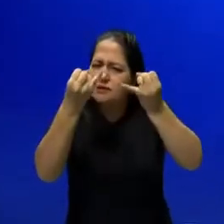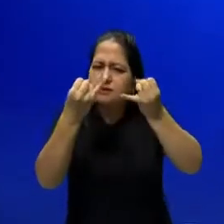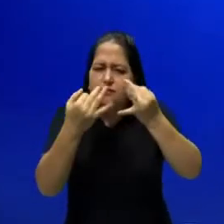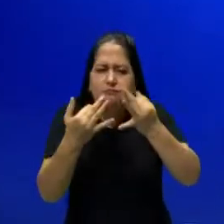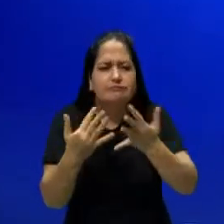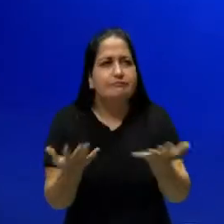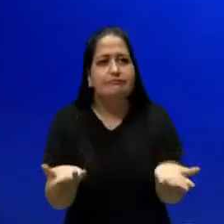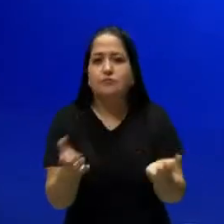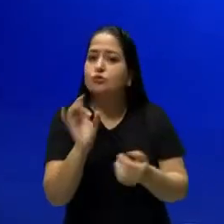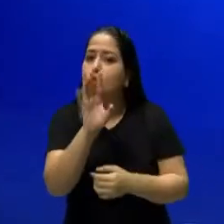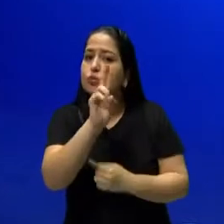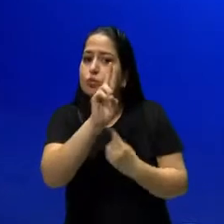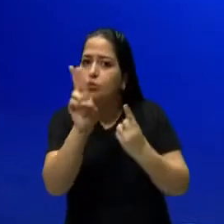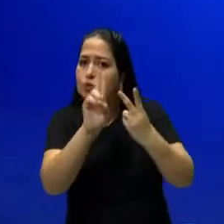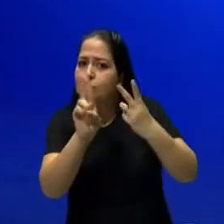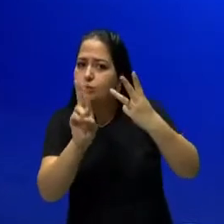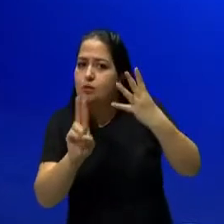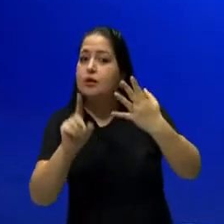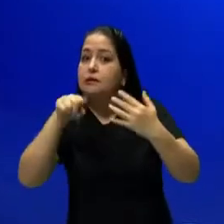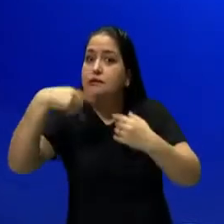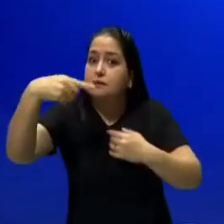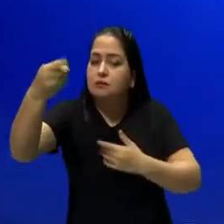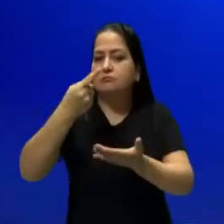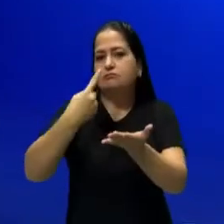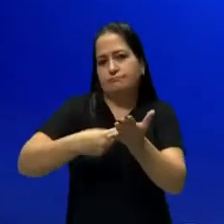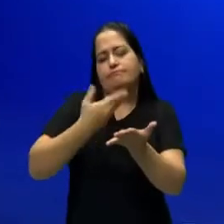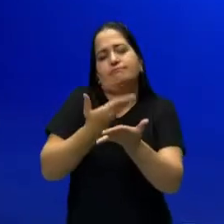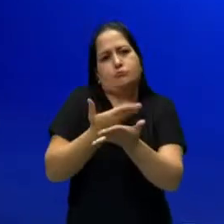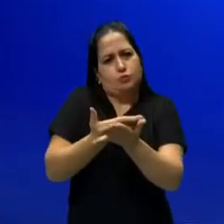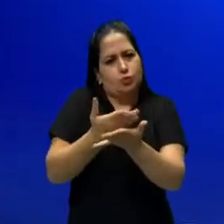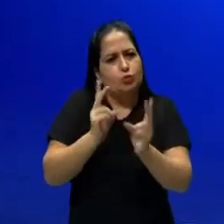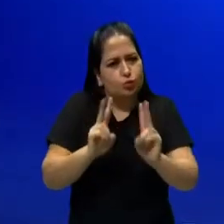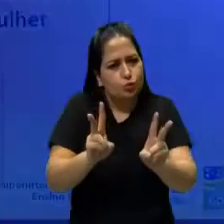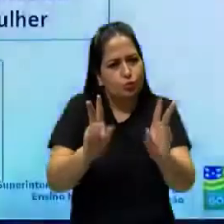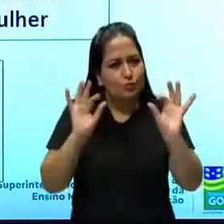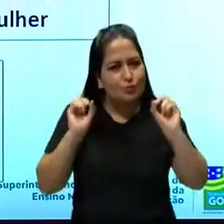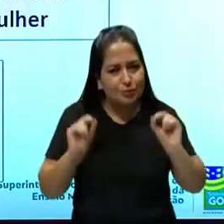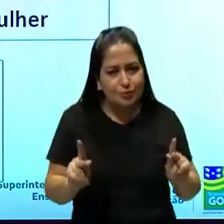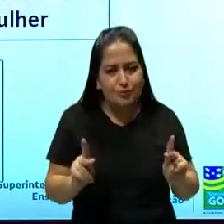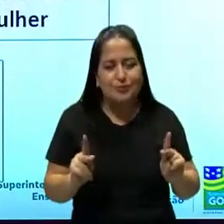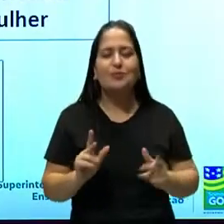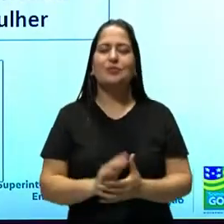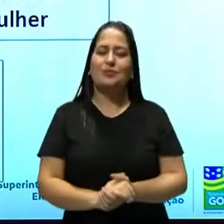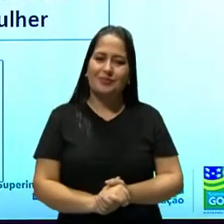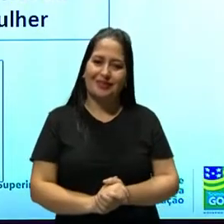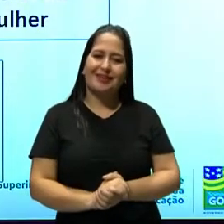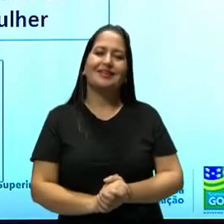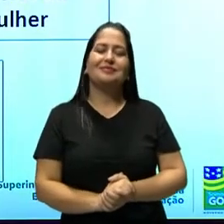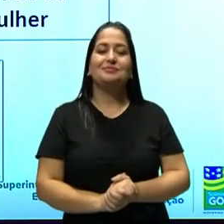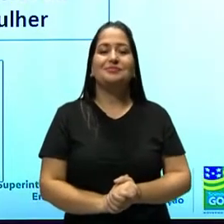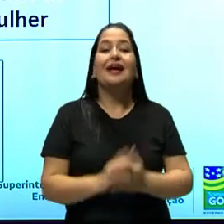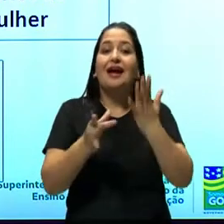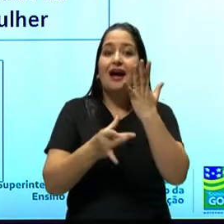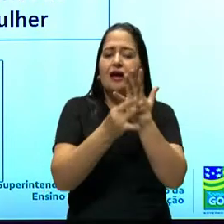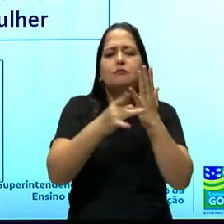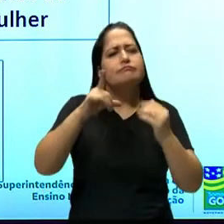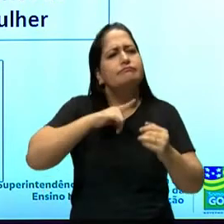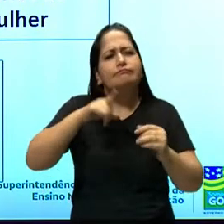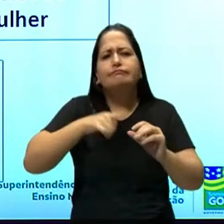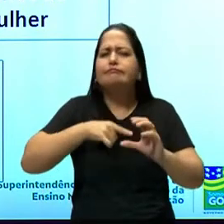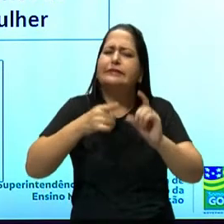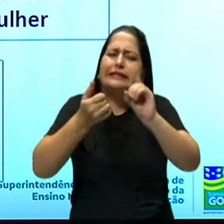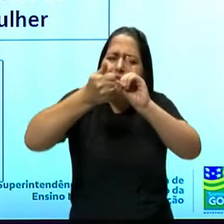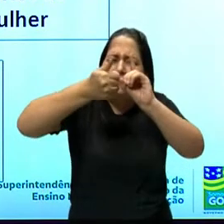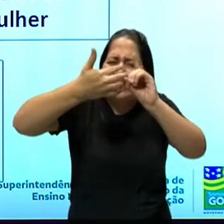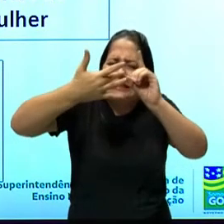o nome delas e a gente vai estudar em outra aula. Combinado? Então, vamos lá. A gente tem no realismo riqueza de descrições